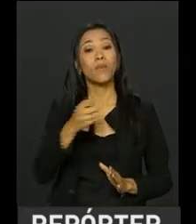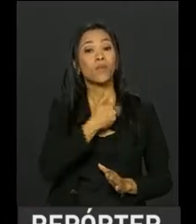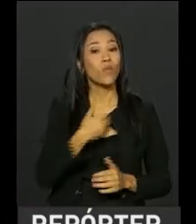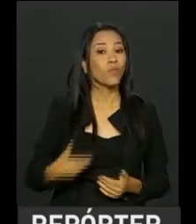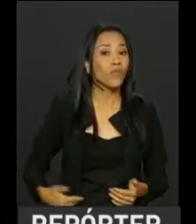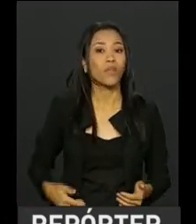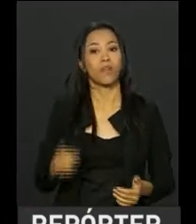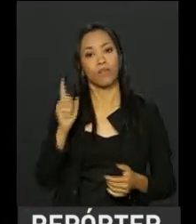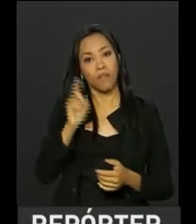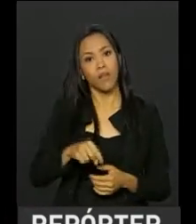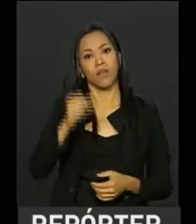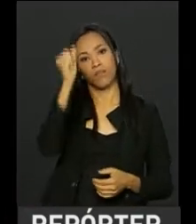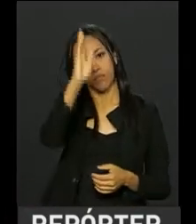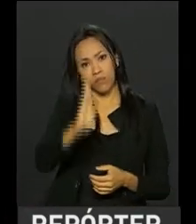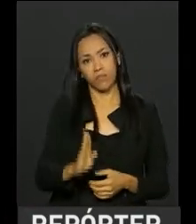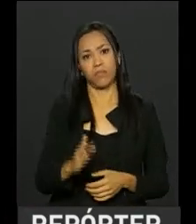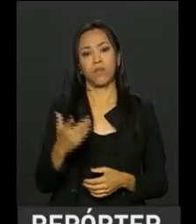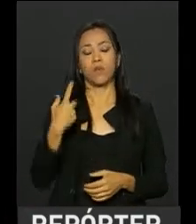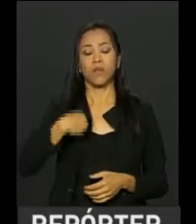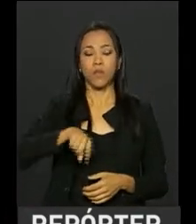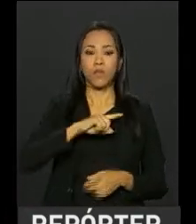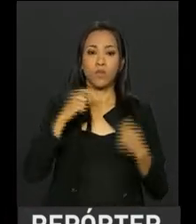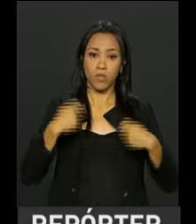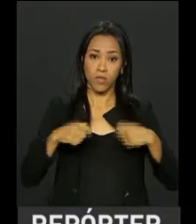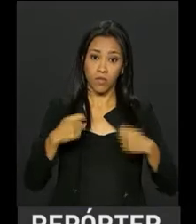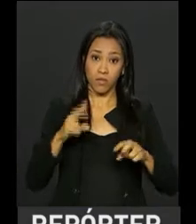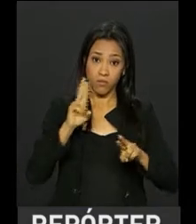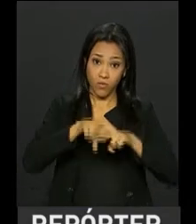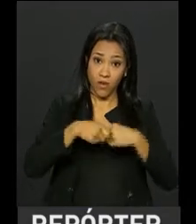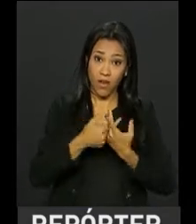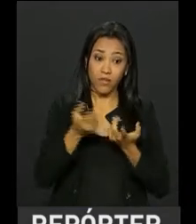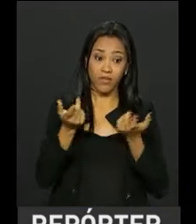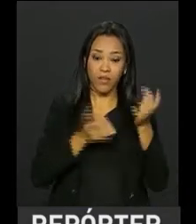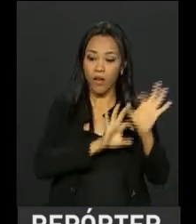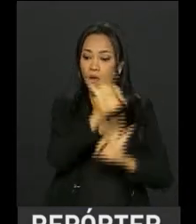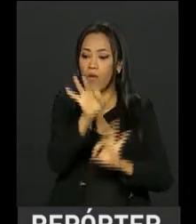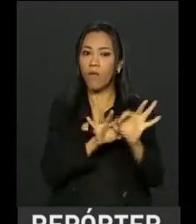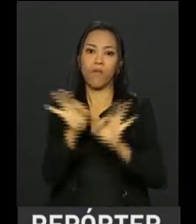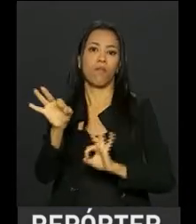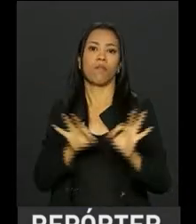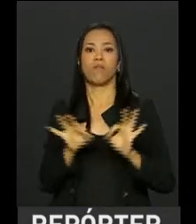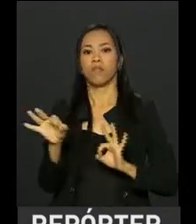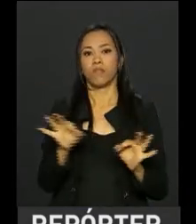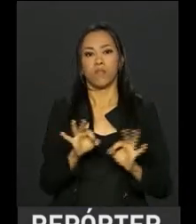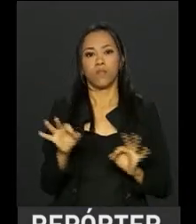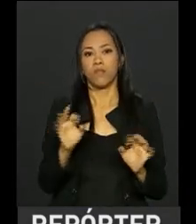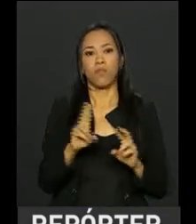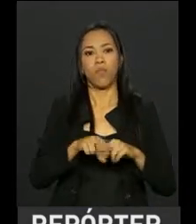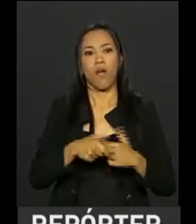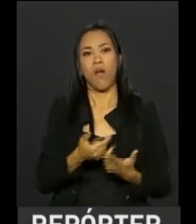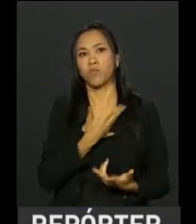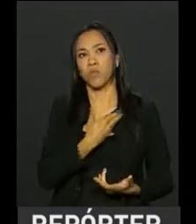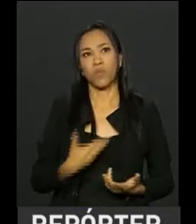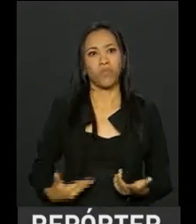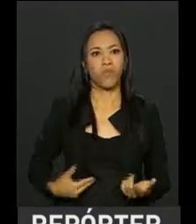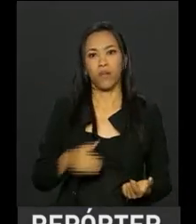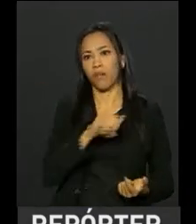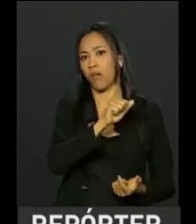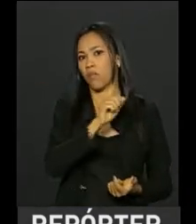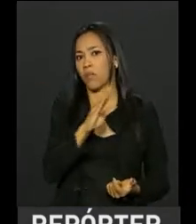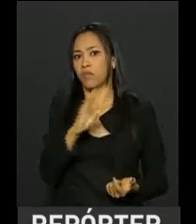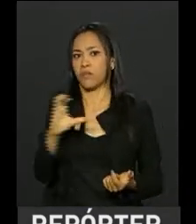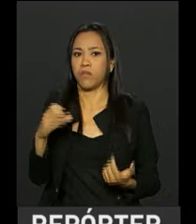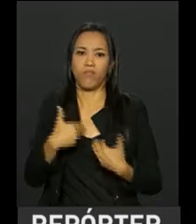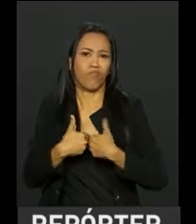governo em particular. E a gente necessita por questões estruturais. Não é por um momento de um governo A, B ou C que quer